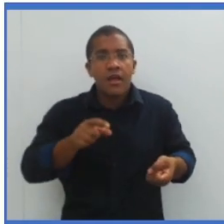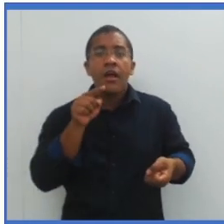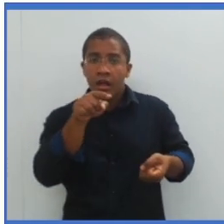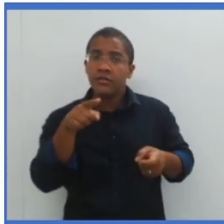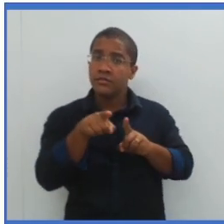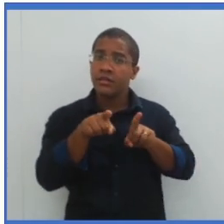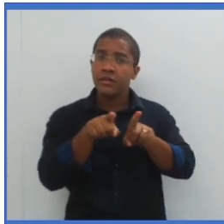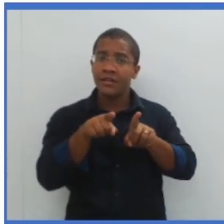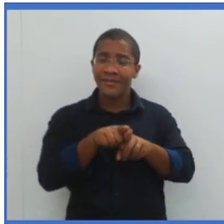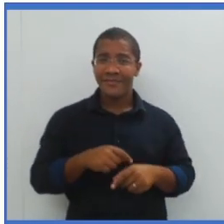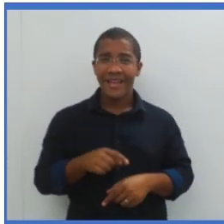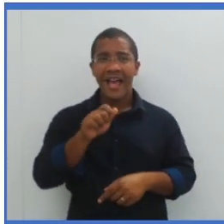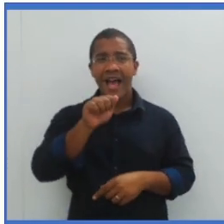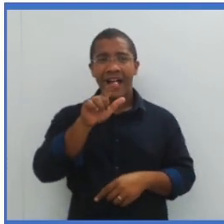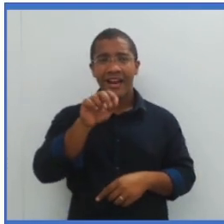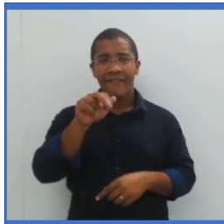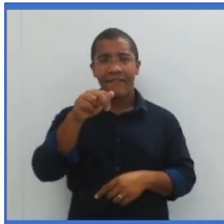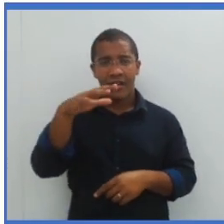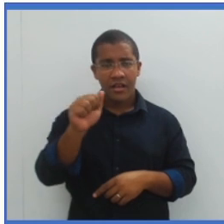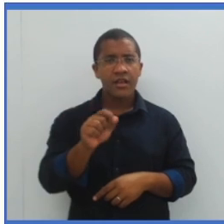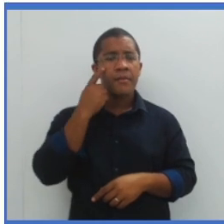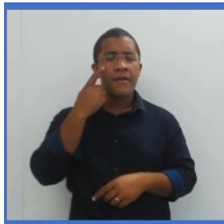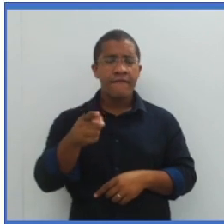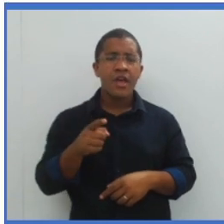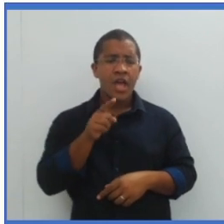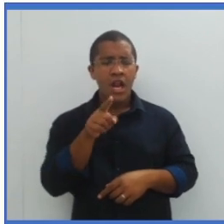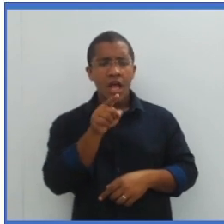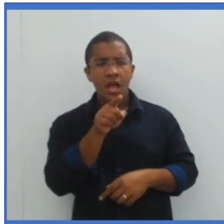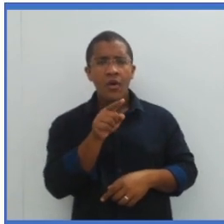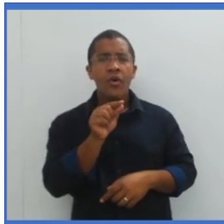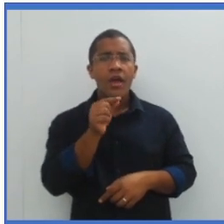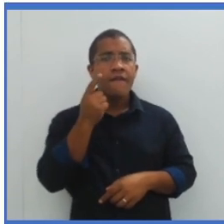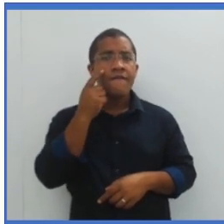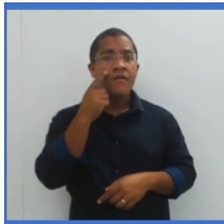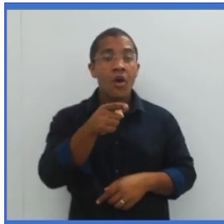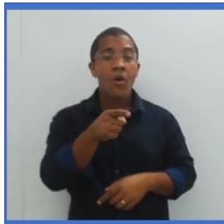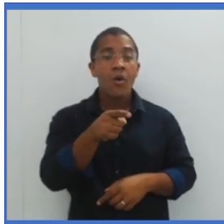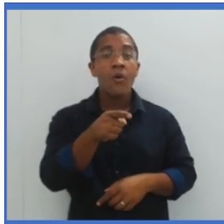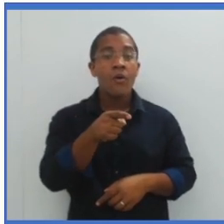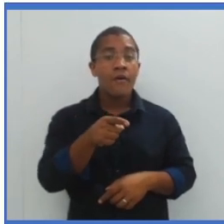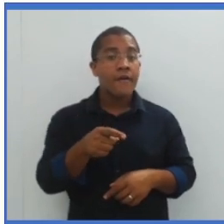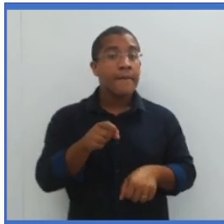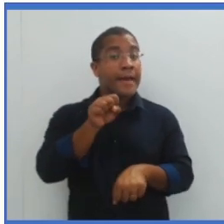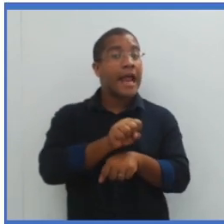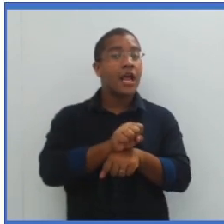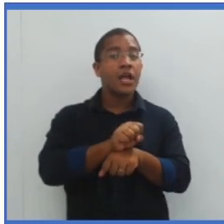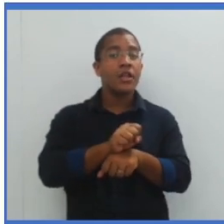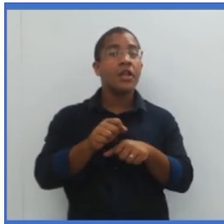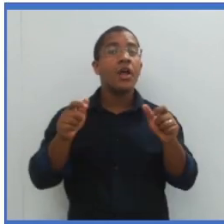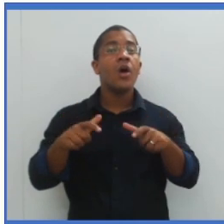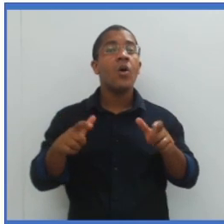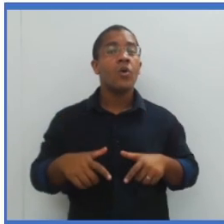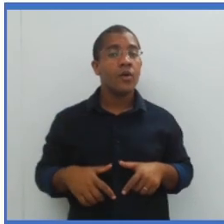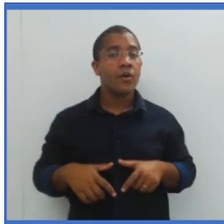exemplo de alavanca. E quando a gente olha a imagem do carro de mão, a gente vai ver o ponto O, o ponto fixo,